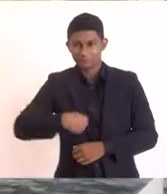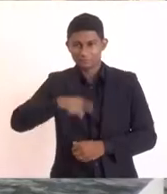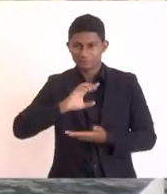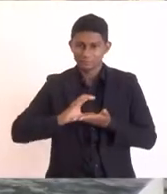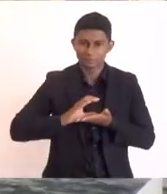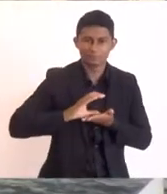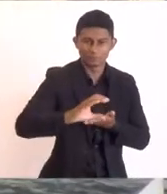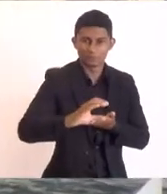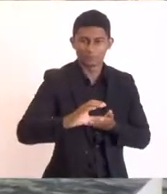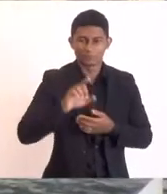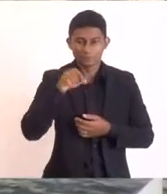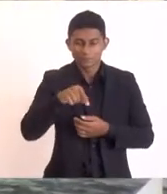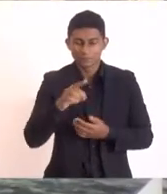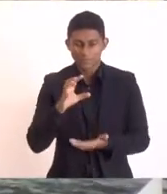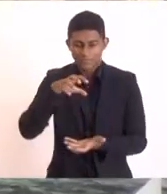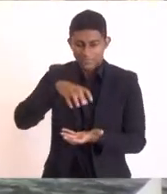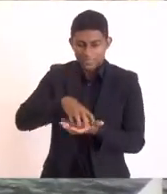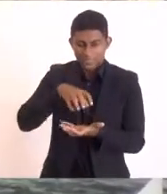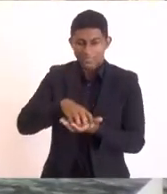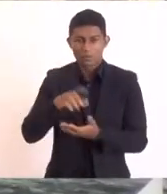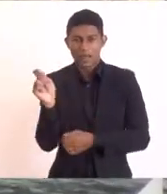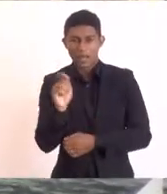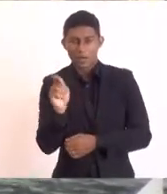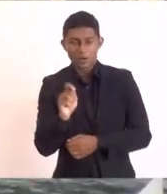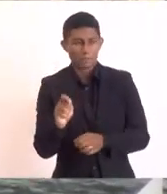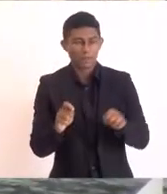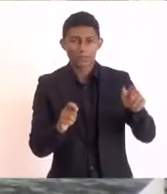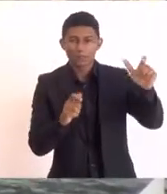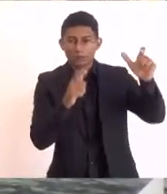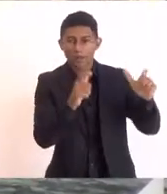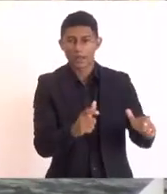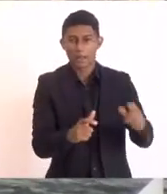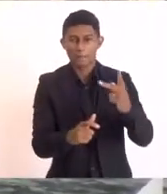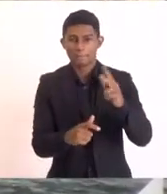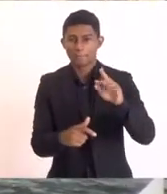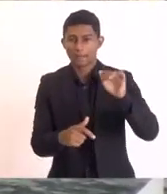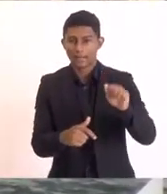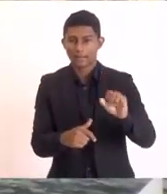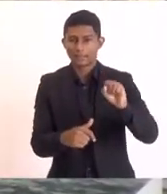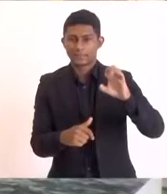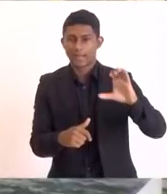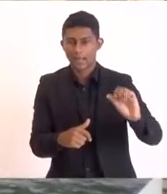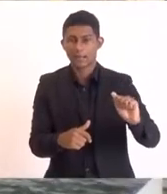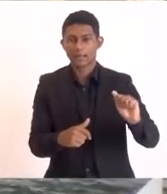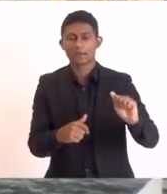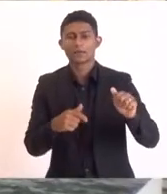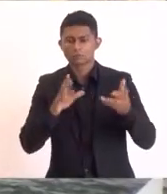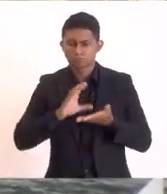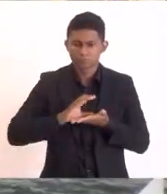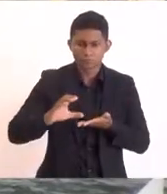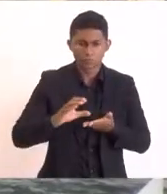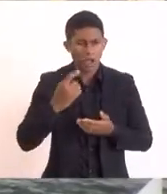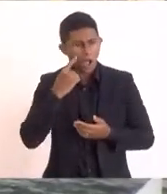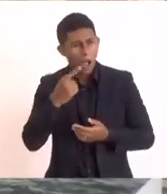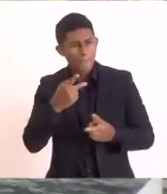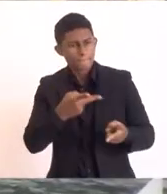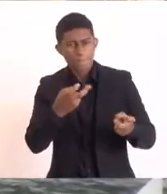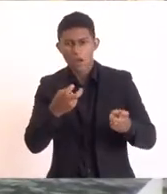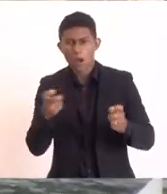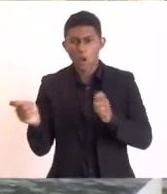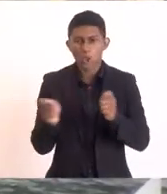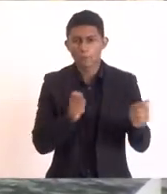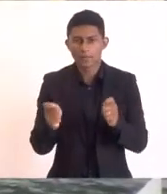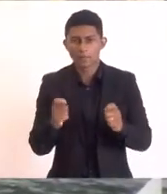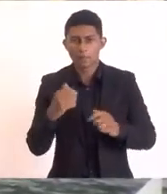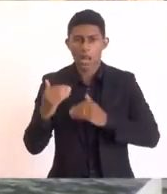Ferribolt, ligando o centro de Araruama para a E-Seca. Um investimento muito importante. Hoje, a gente já vê a diferença na economia do município. E por que